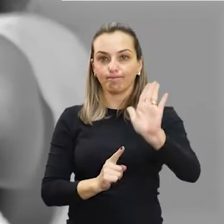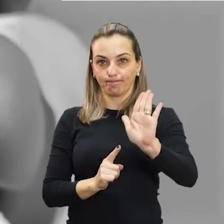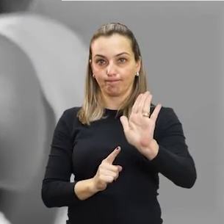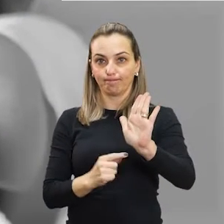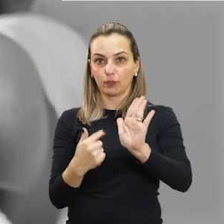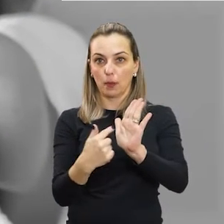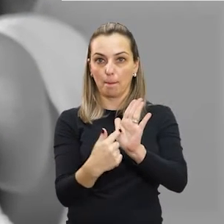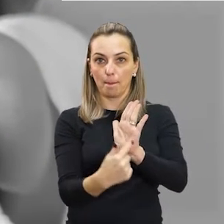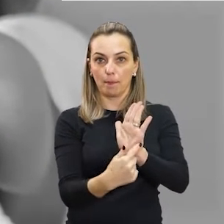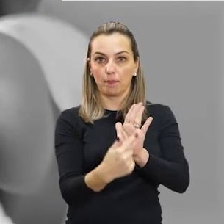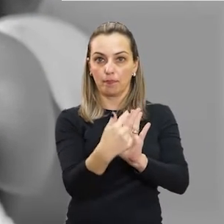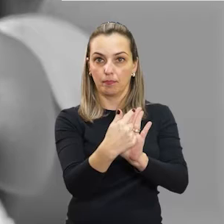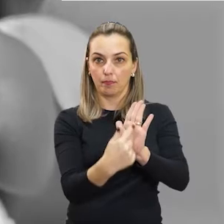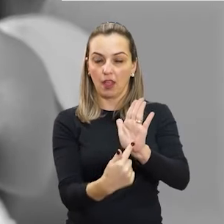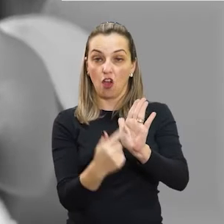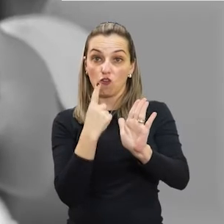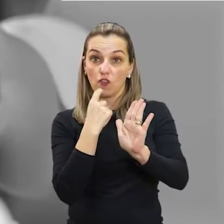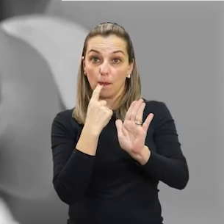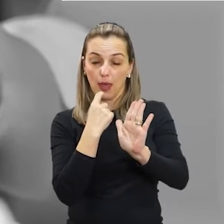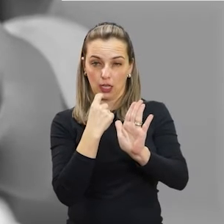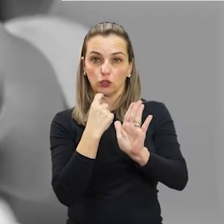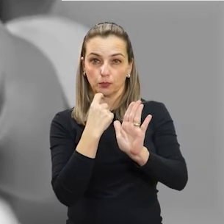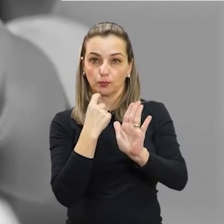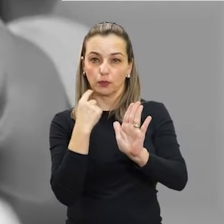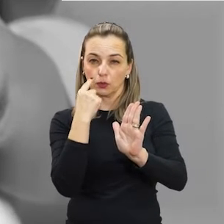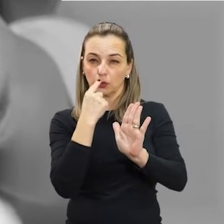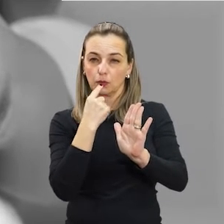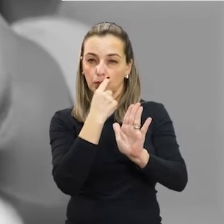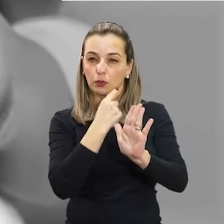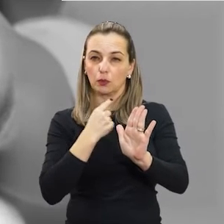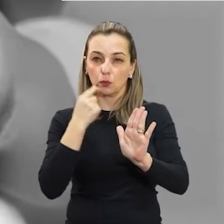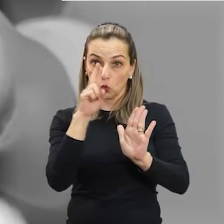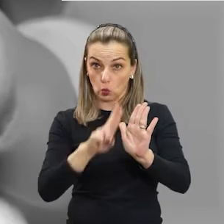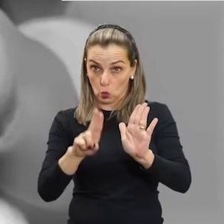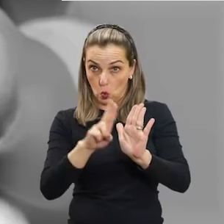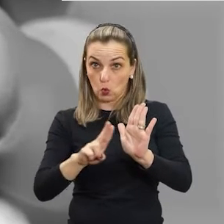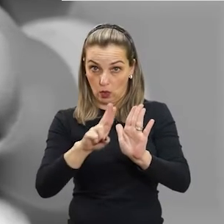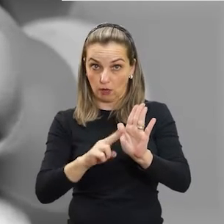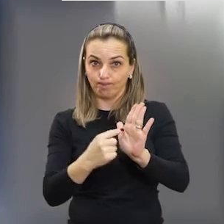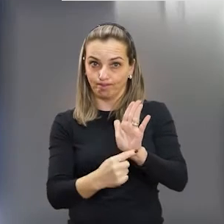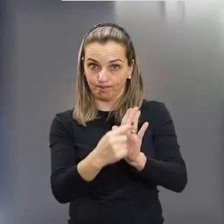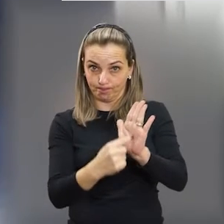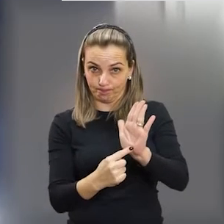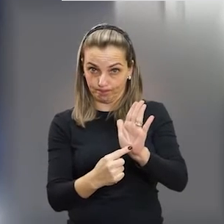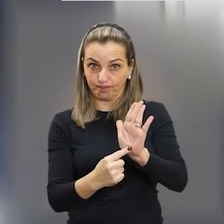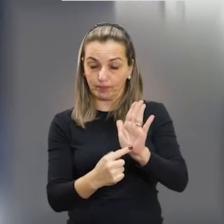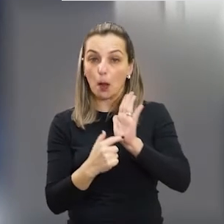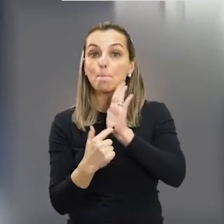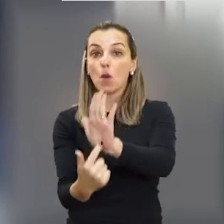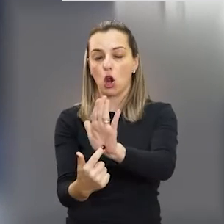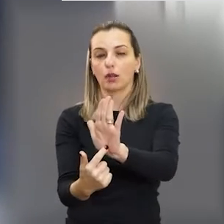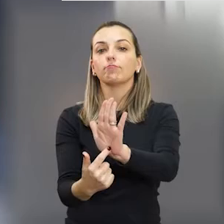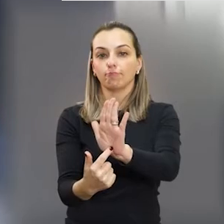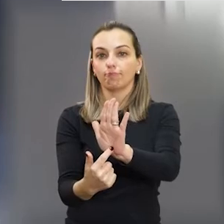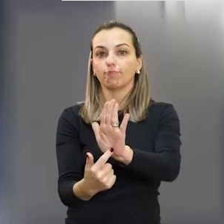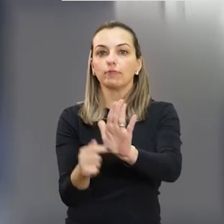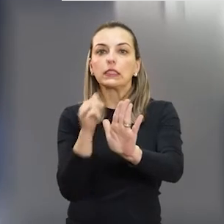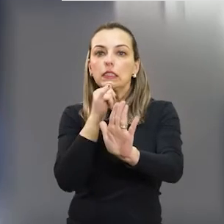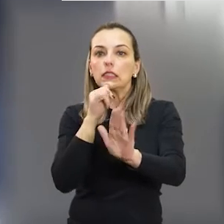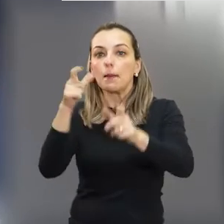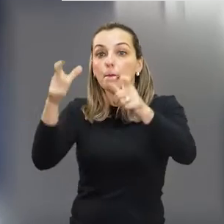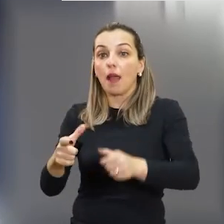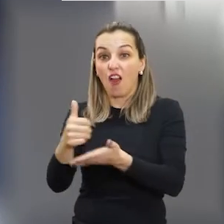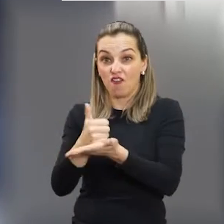com o X vermelho, na maioria das vezes marcado com batom, aos atendentes de uma farmácia,